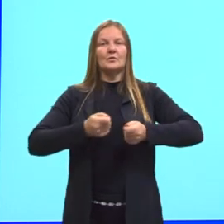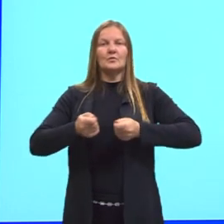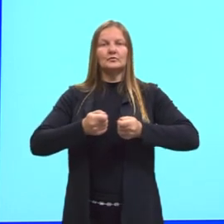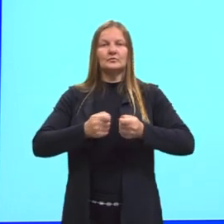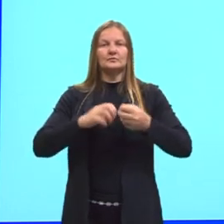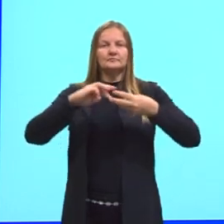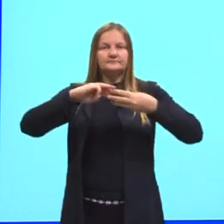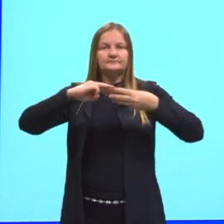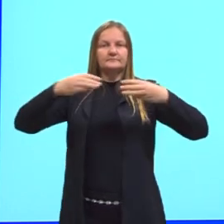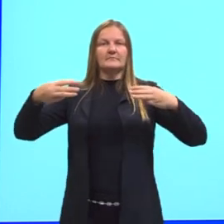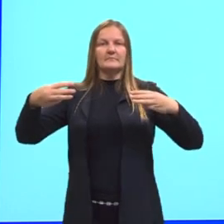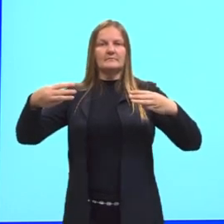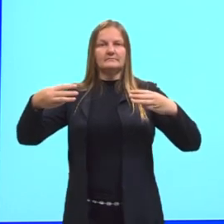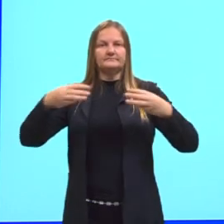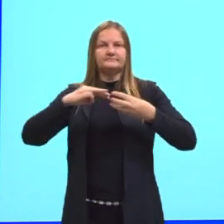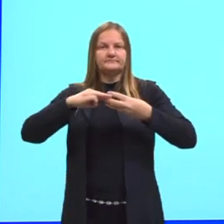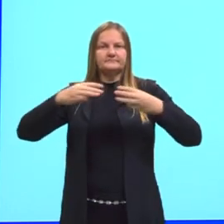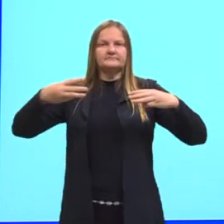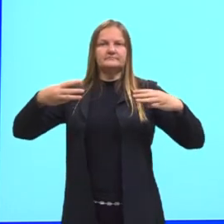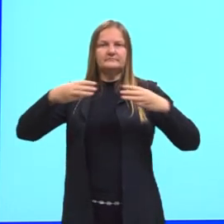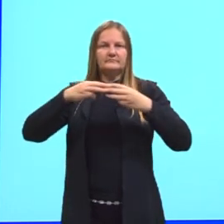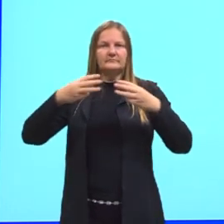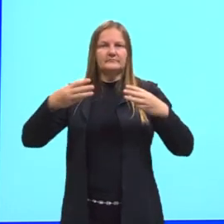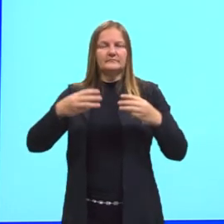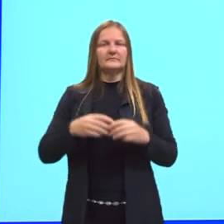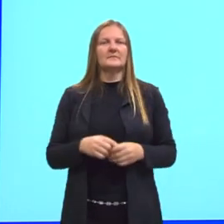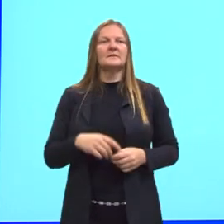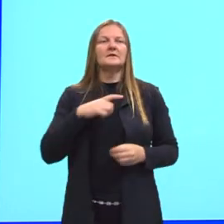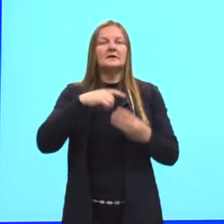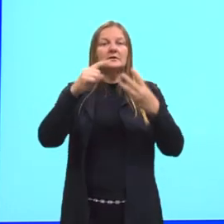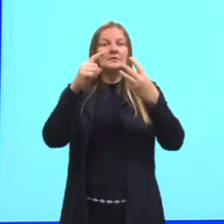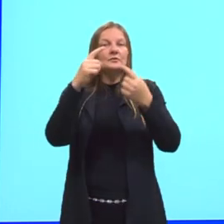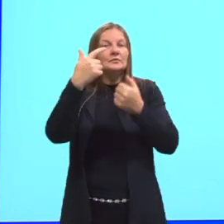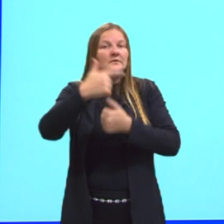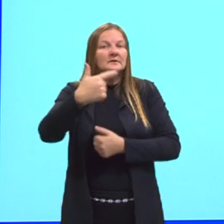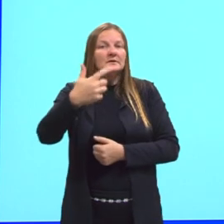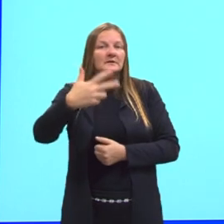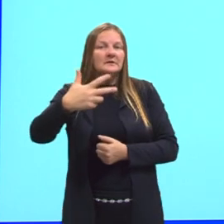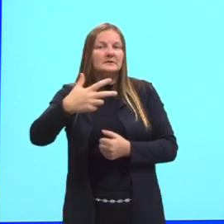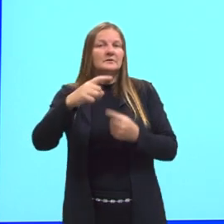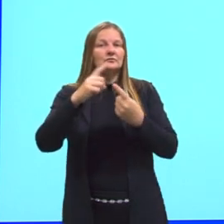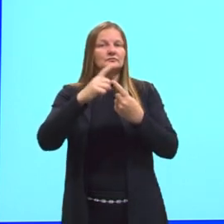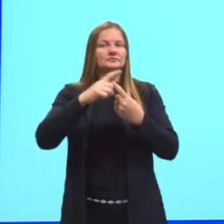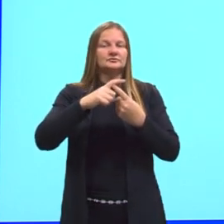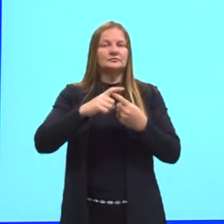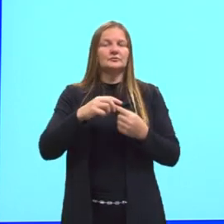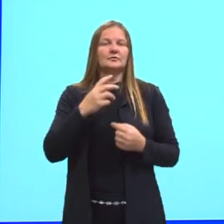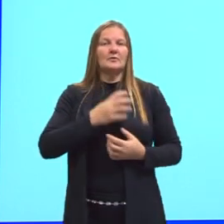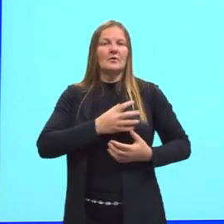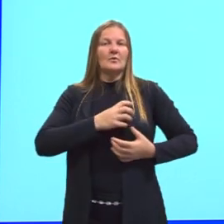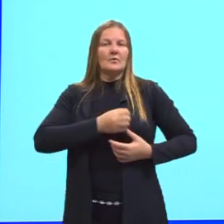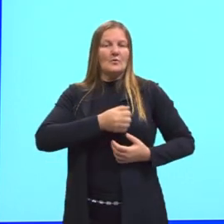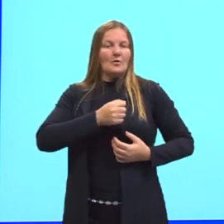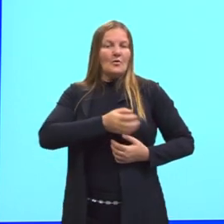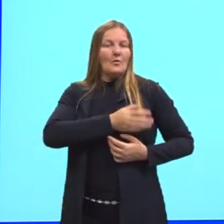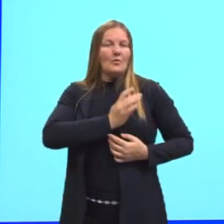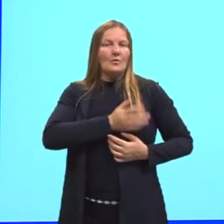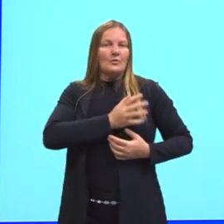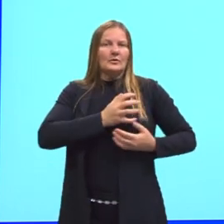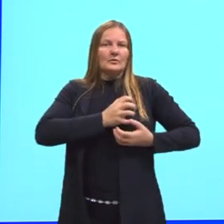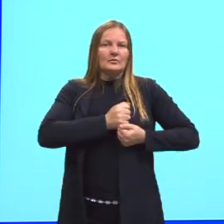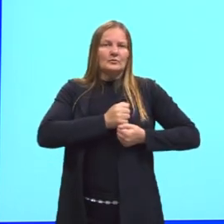estriado esquelético. E depois, nós temos o terceiro tipo, que é o estriado cardíaco, que